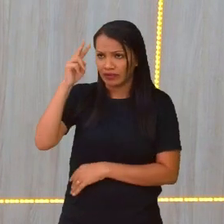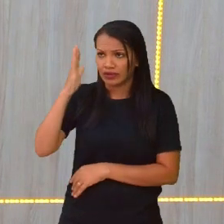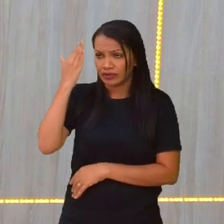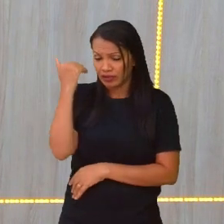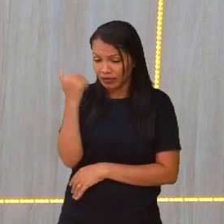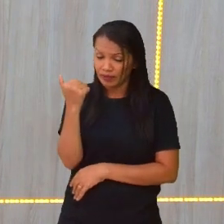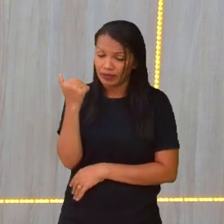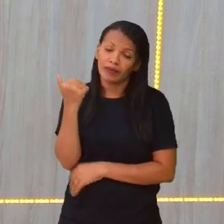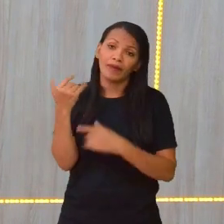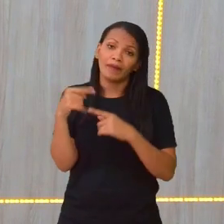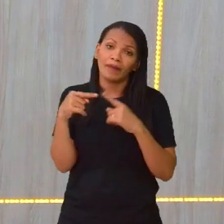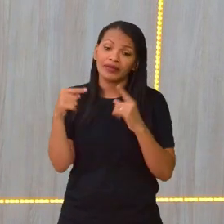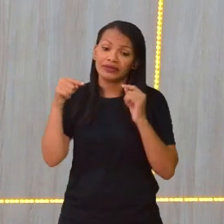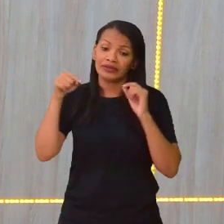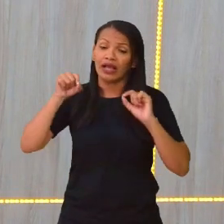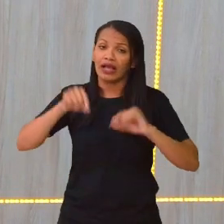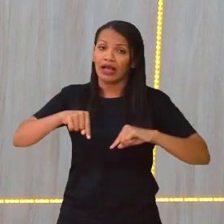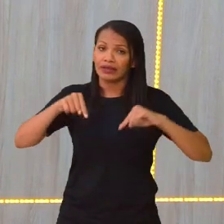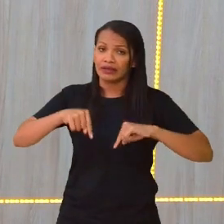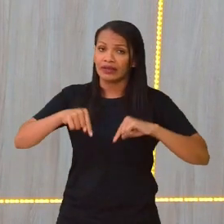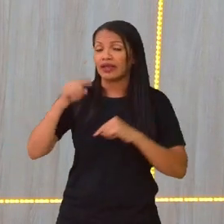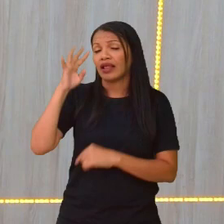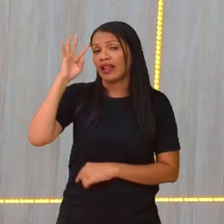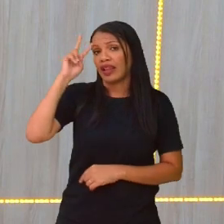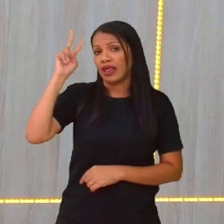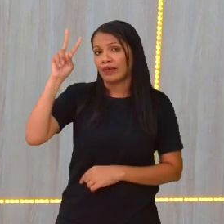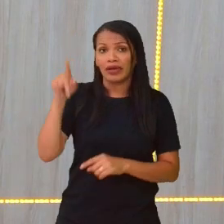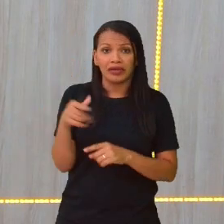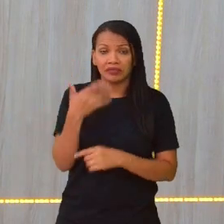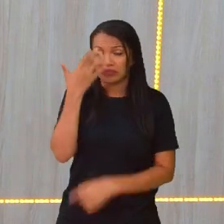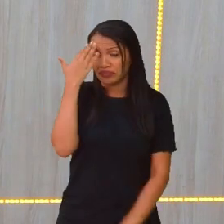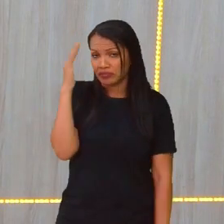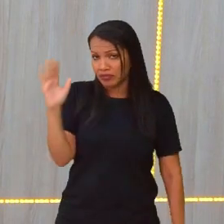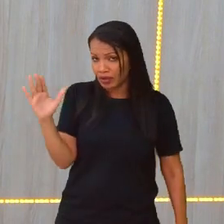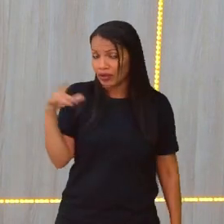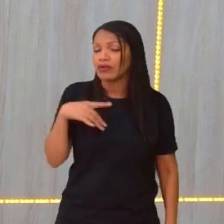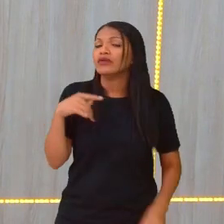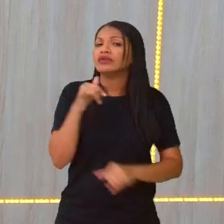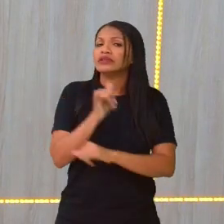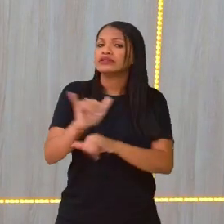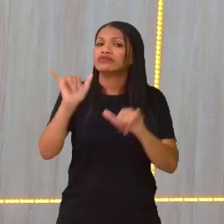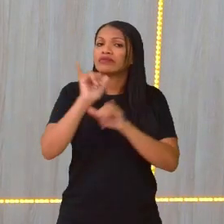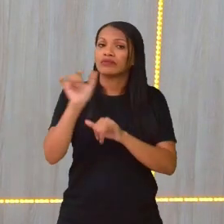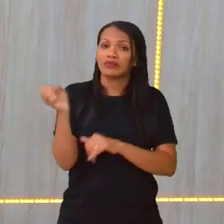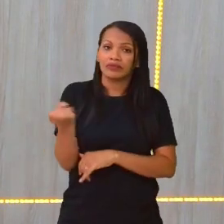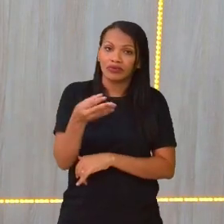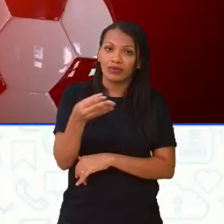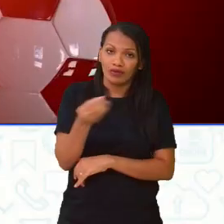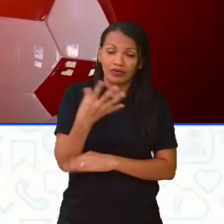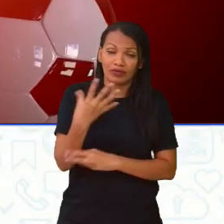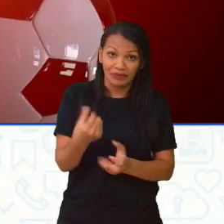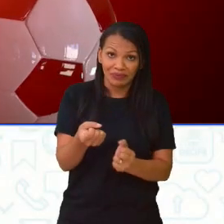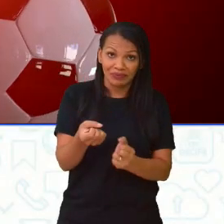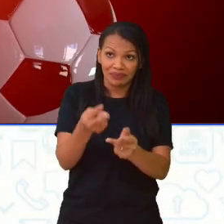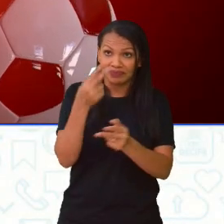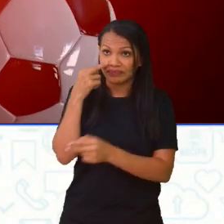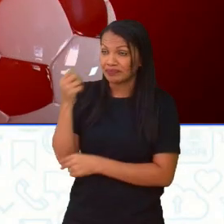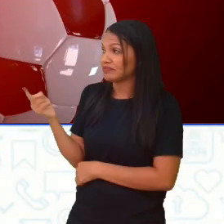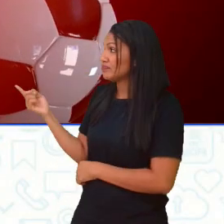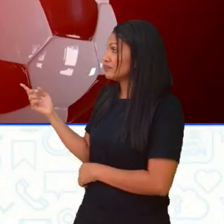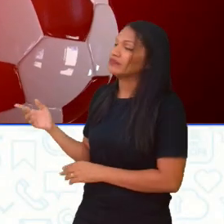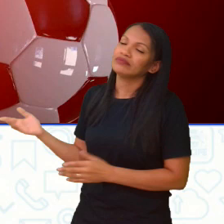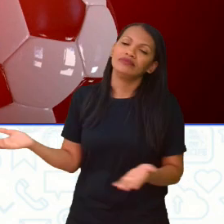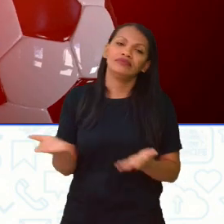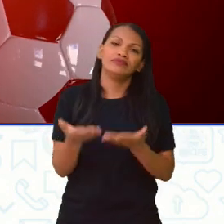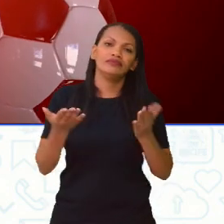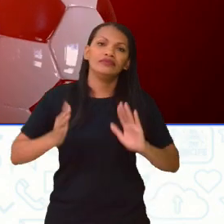Mas a gente vai aqui relembrar para quem já sabe. E para quem não sabe, a gente vai trazer informações novas, né? Ó, simbora. Esse ano comemoramos